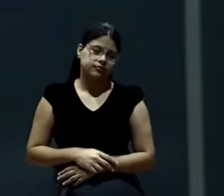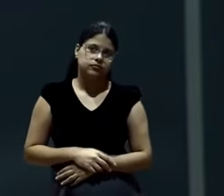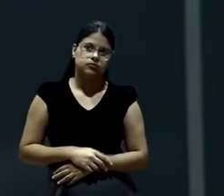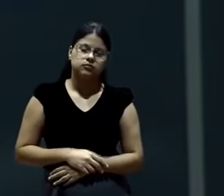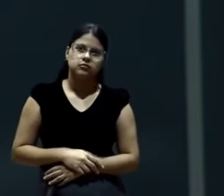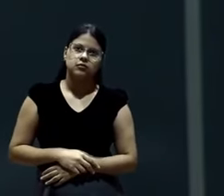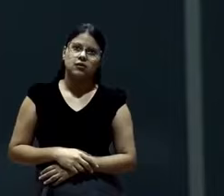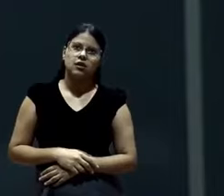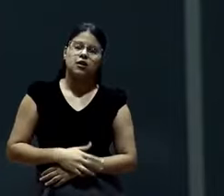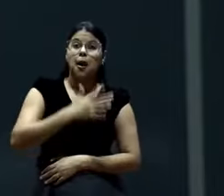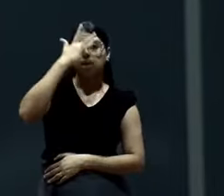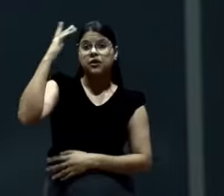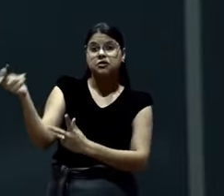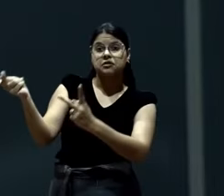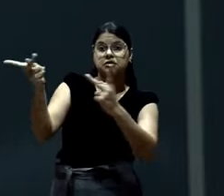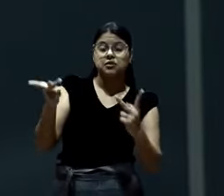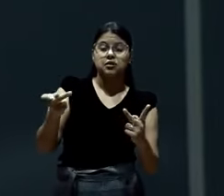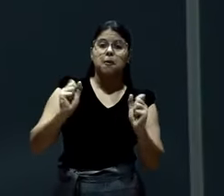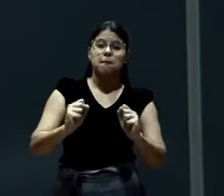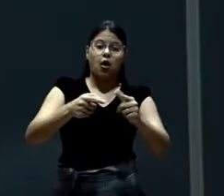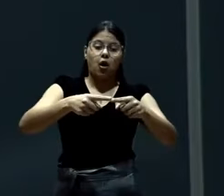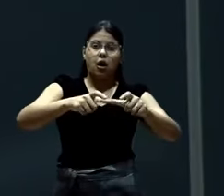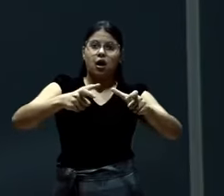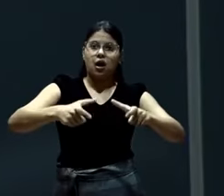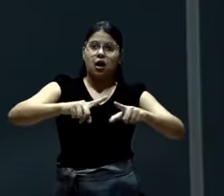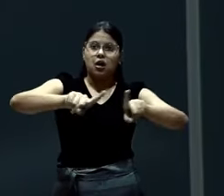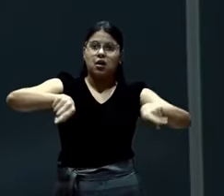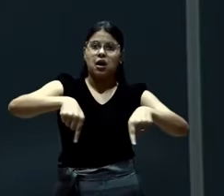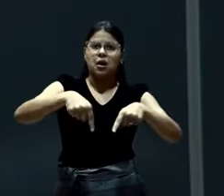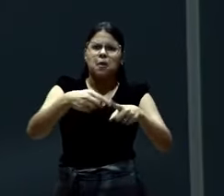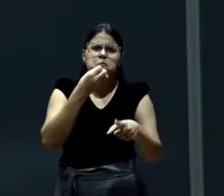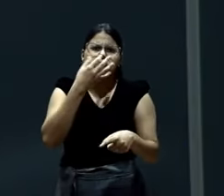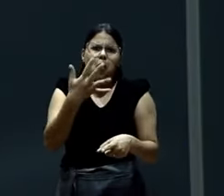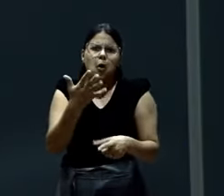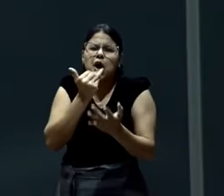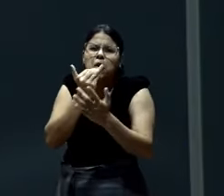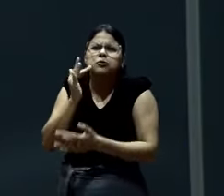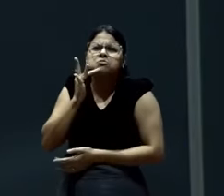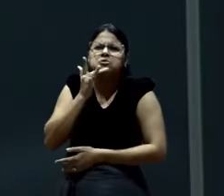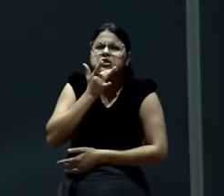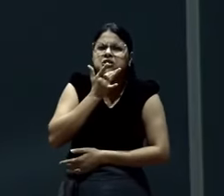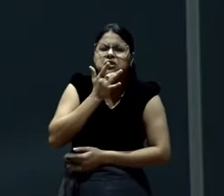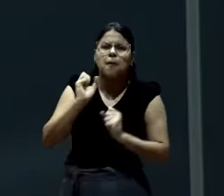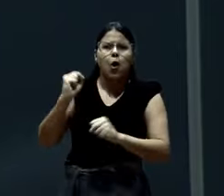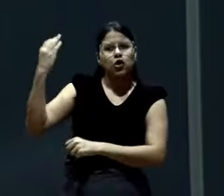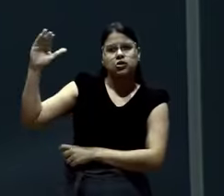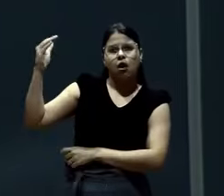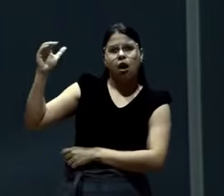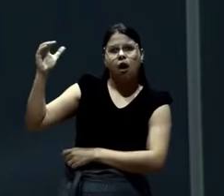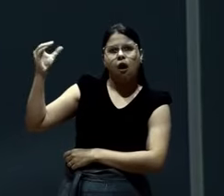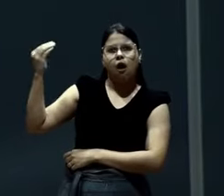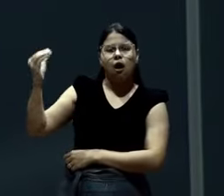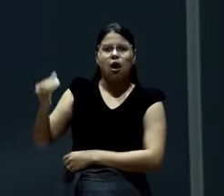Quando tinha visita era o prato que ninguém comia. Era a comida que ninguém comia. Tinha a Coca-Cola. Que